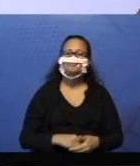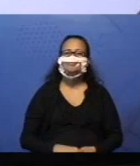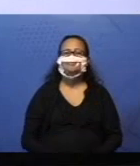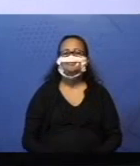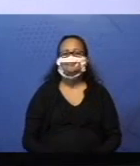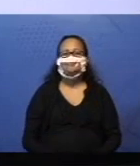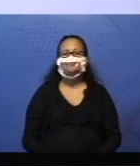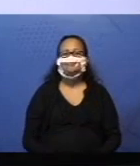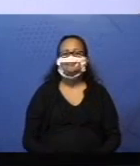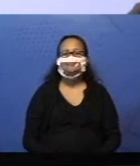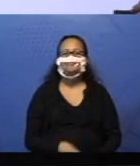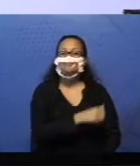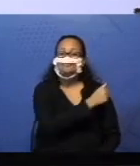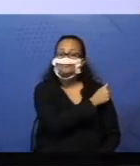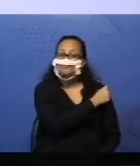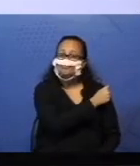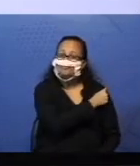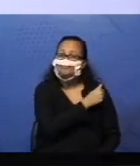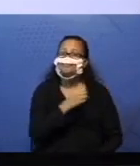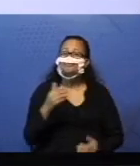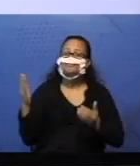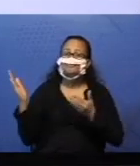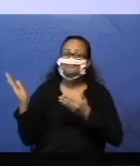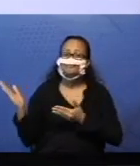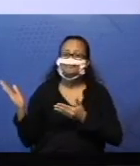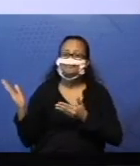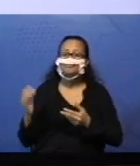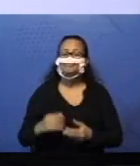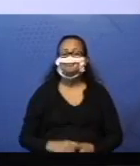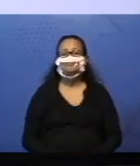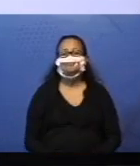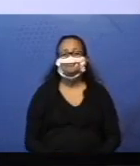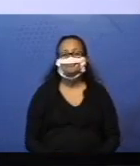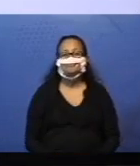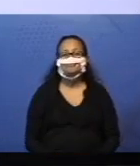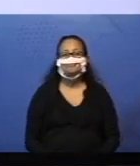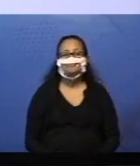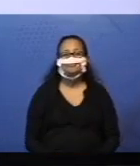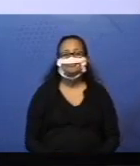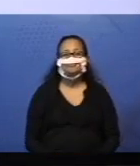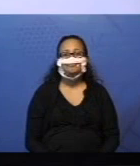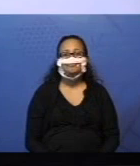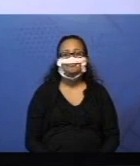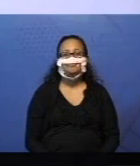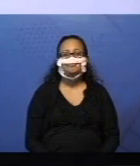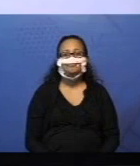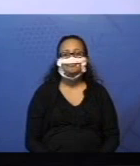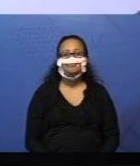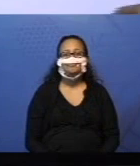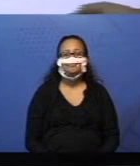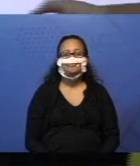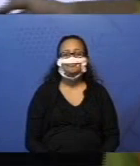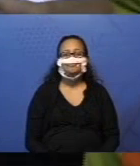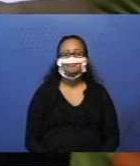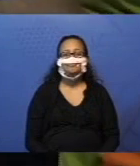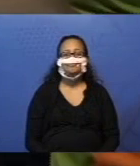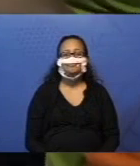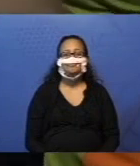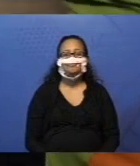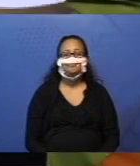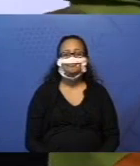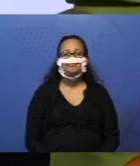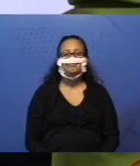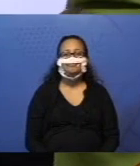A aluna Camila, do segundo C, da professora Vanessa Taveira, da escola Dorotóvio do Nascimento.